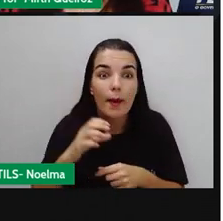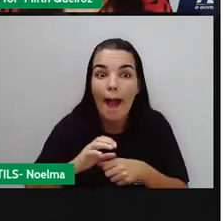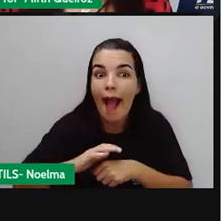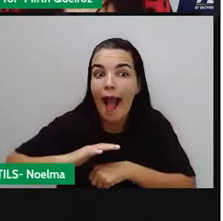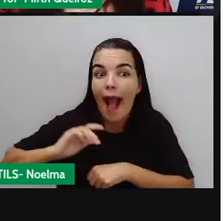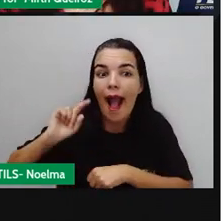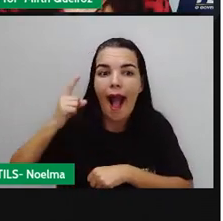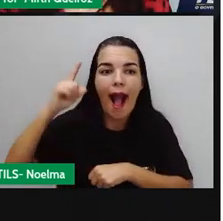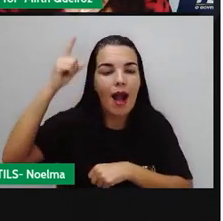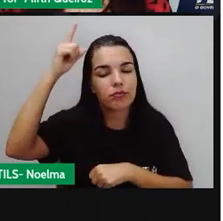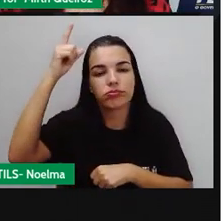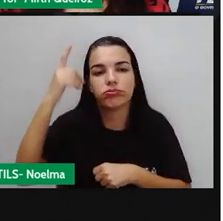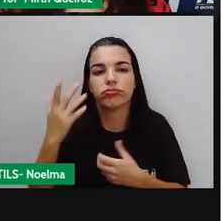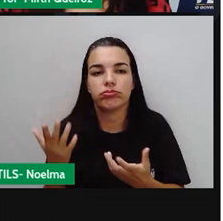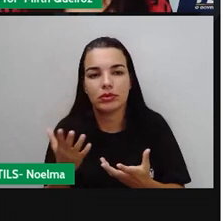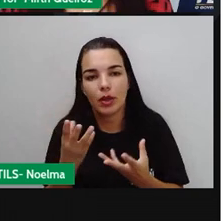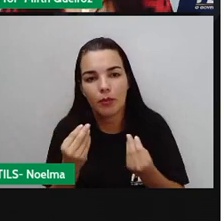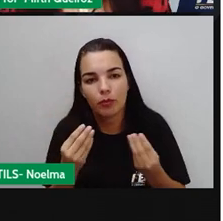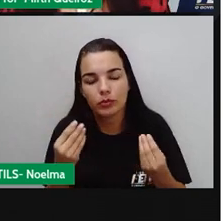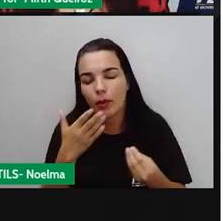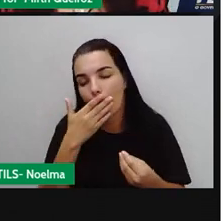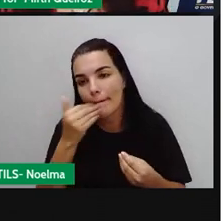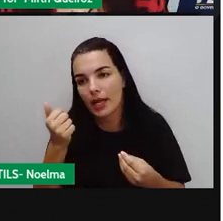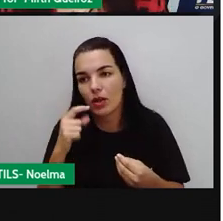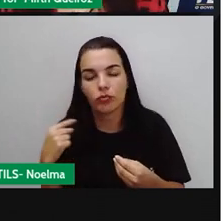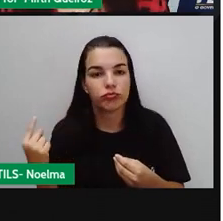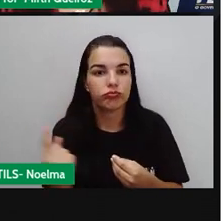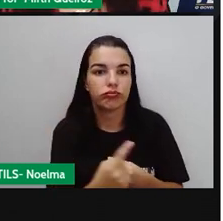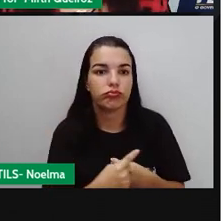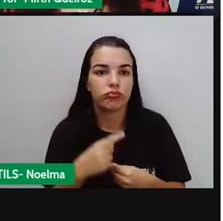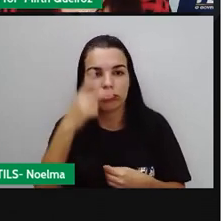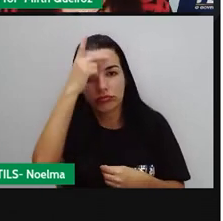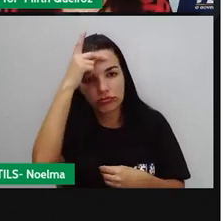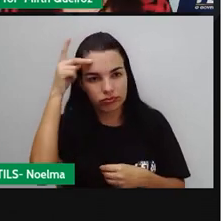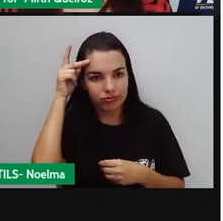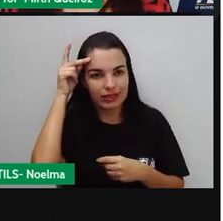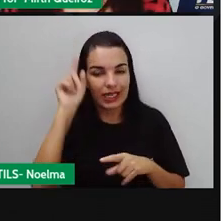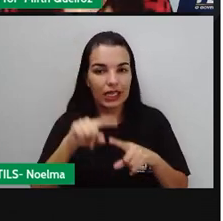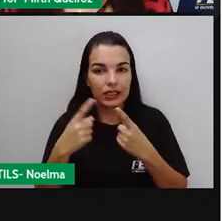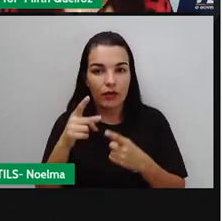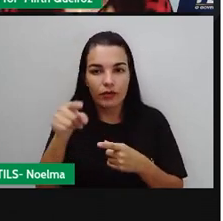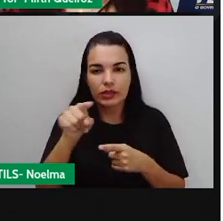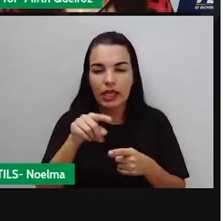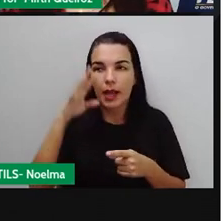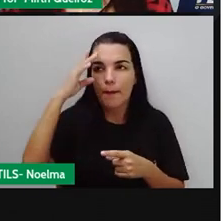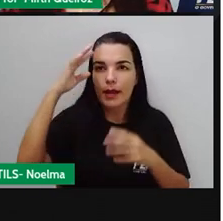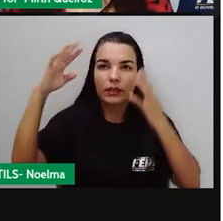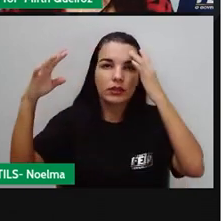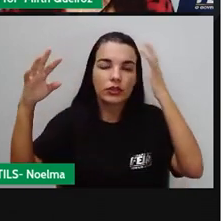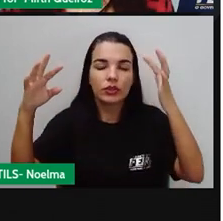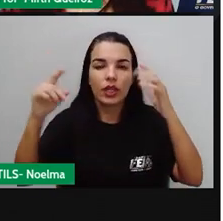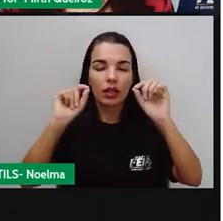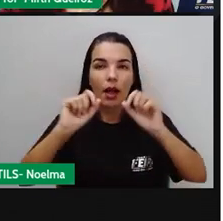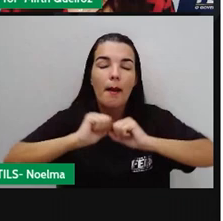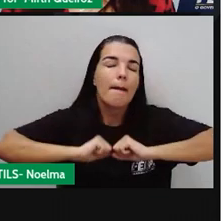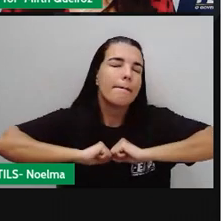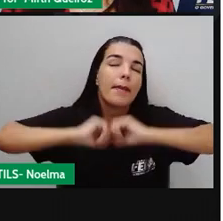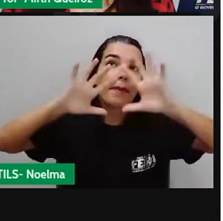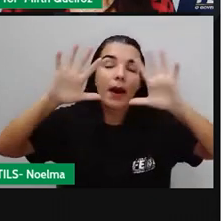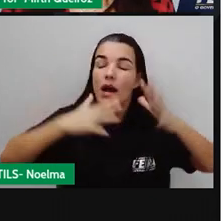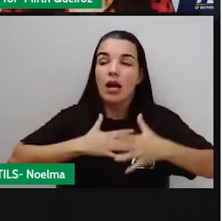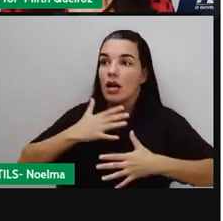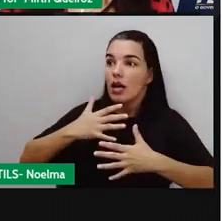desenvolvido. Eles escutam muito, muito melhor do que a gente. Então, imagine aí fogos de artifício que às vezes